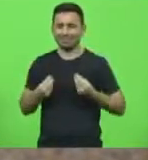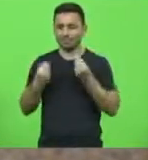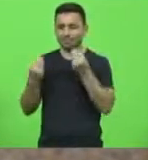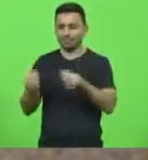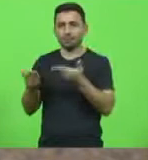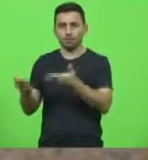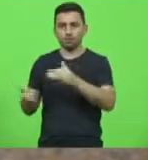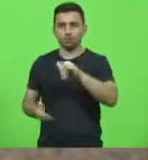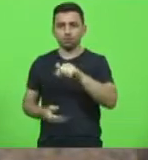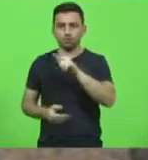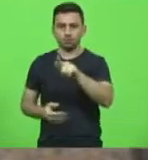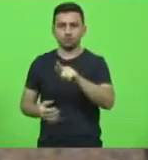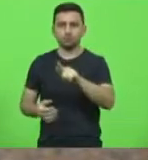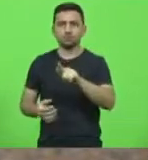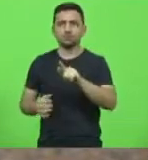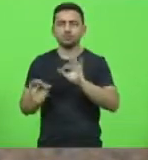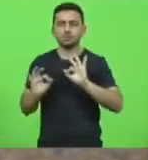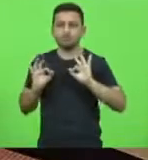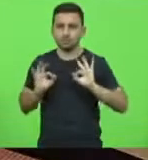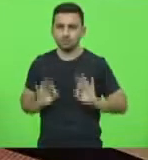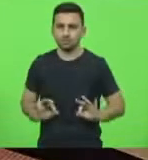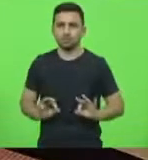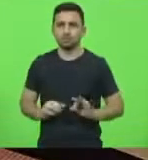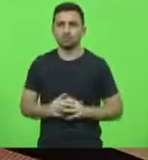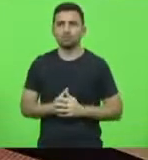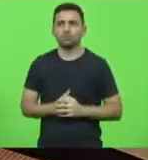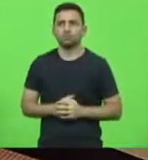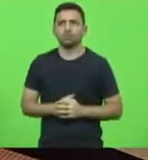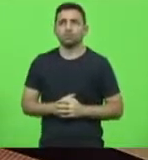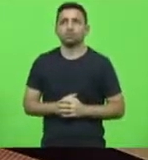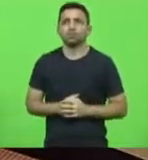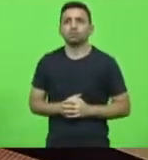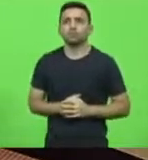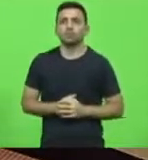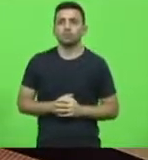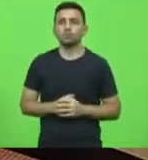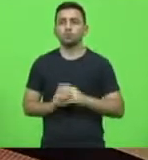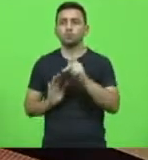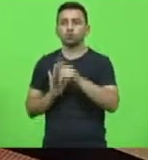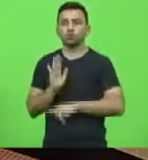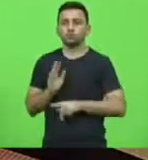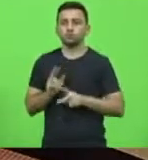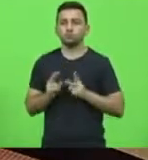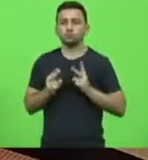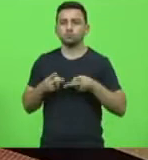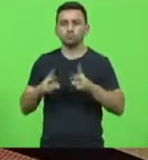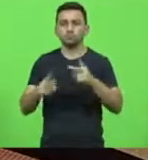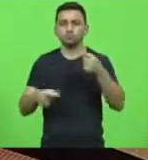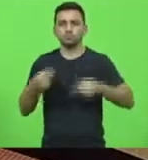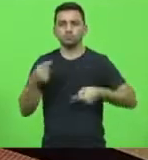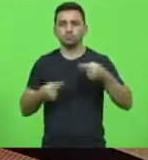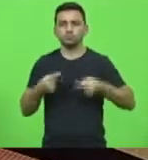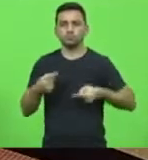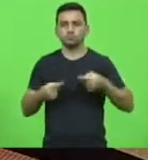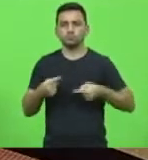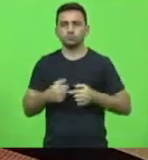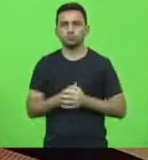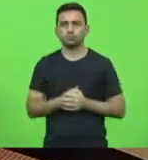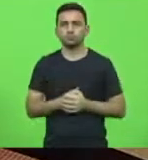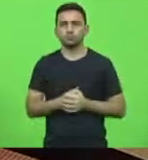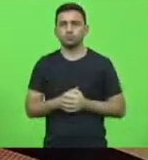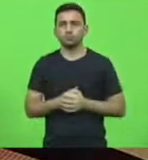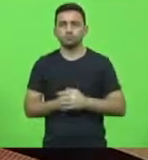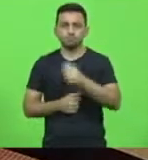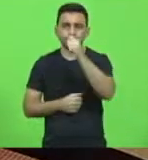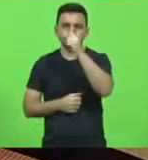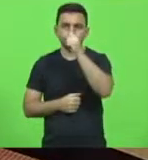aquilo que lhe é devido. Muito obrigado, senhor presidente. O projeto continua em discussão. Com a palavra o deputado João Amin.